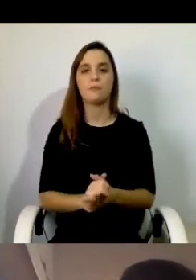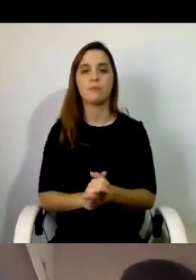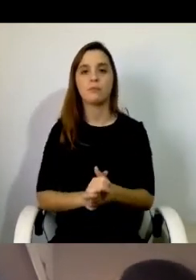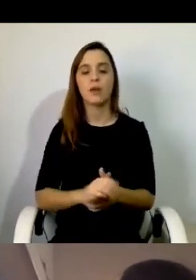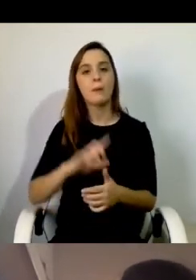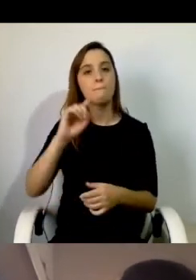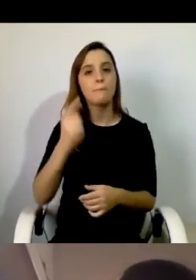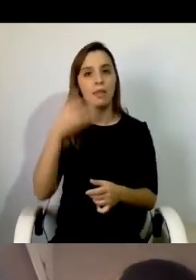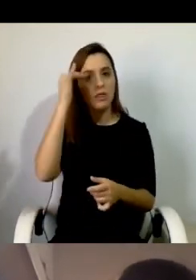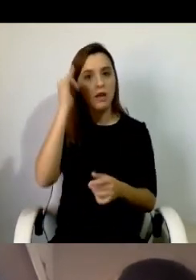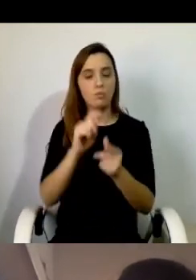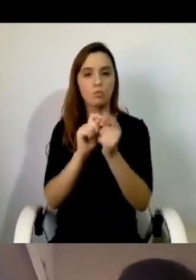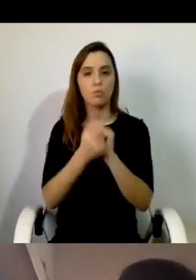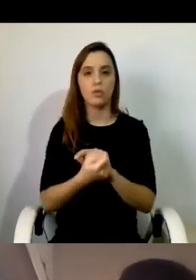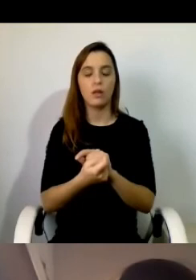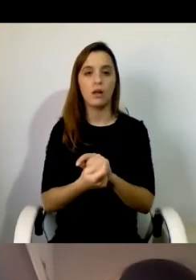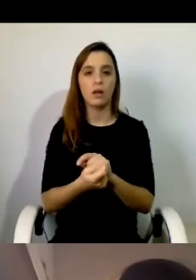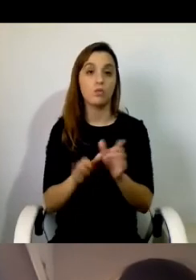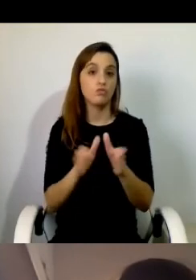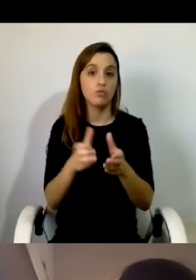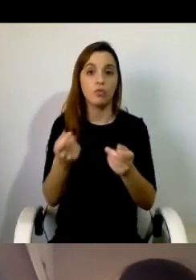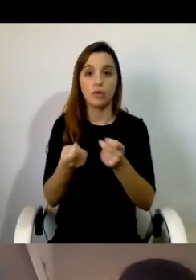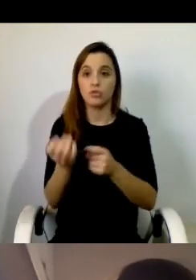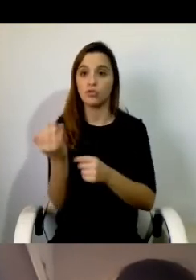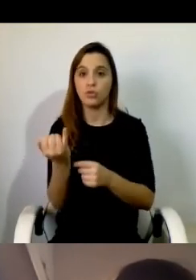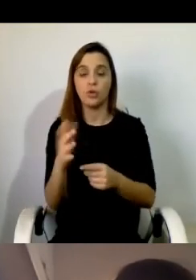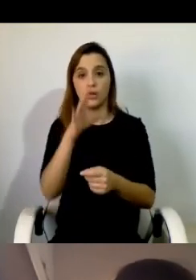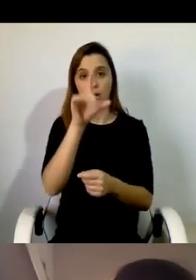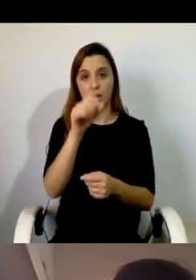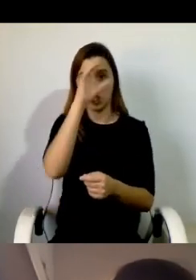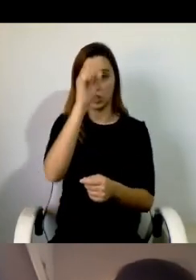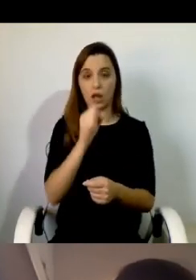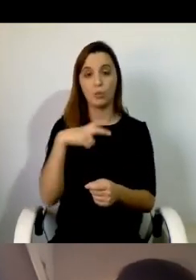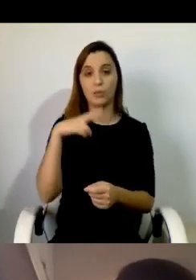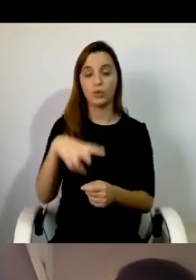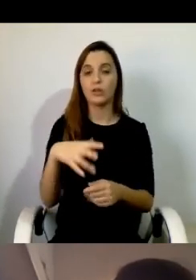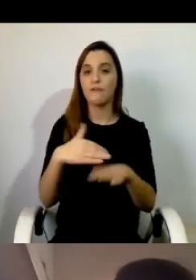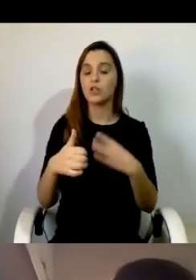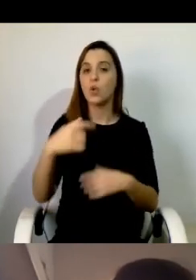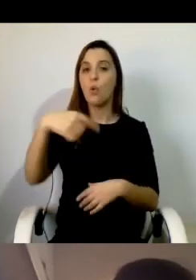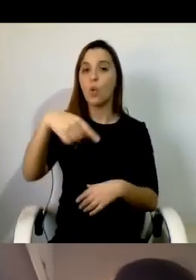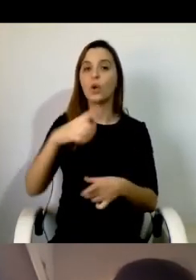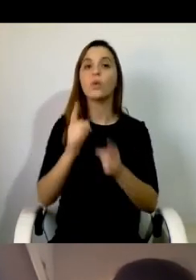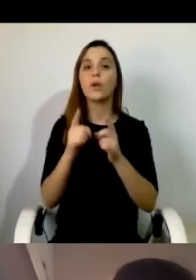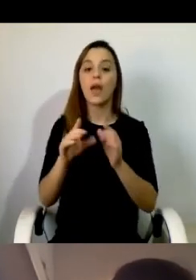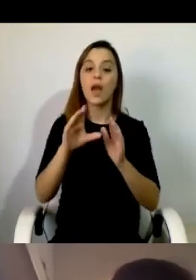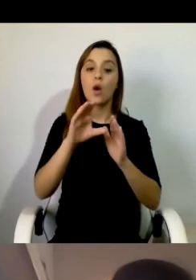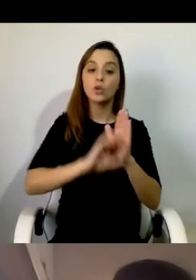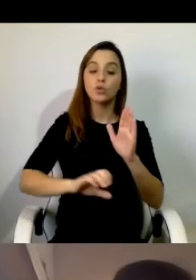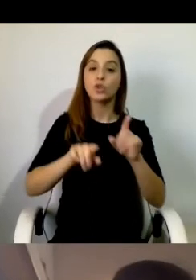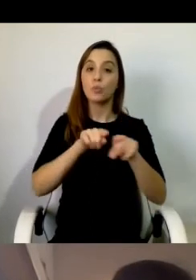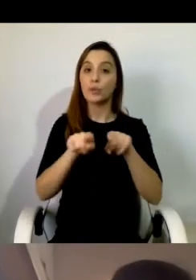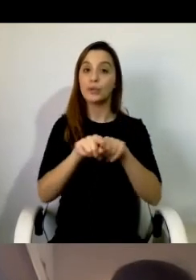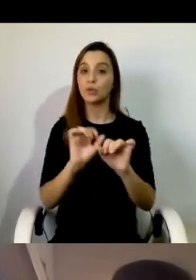de paradigma em que as organizações e o Estado português a única coisa que têm de fazer é criar as condições políticas, sociais